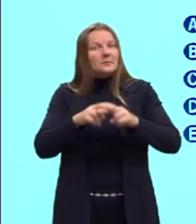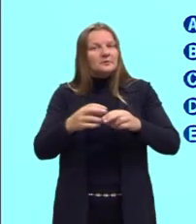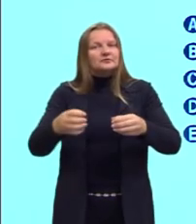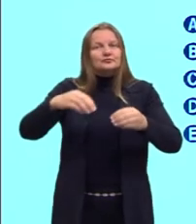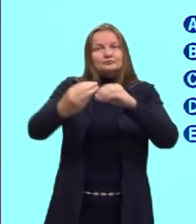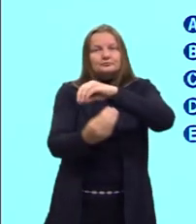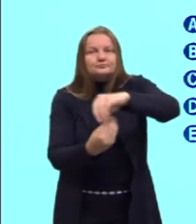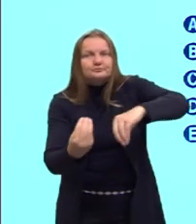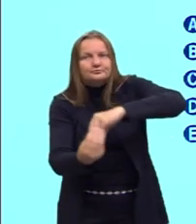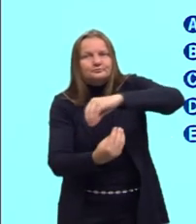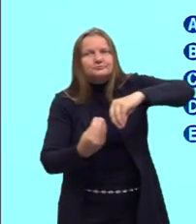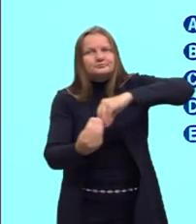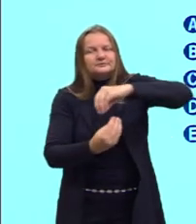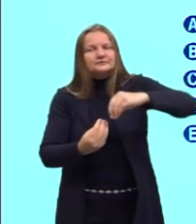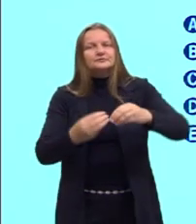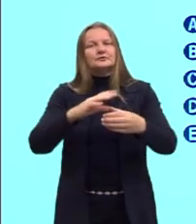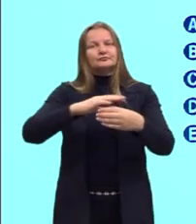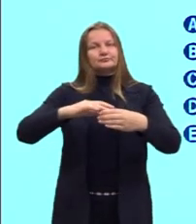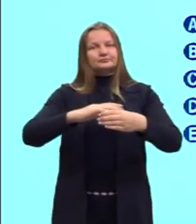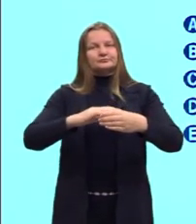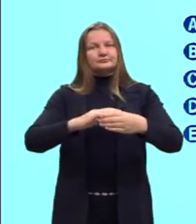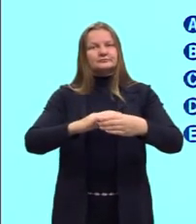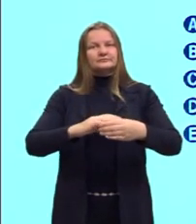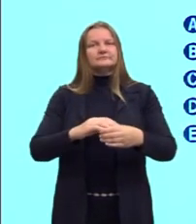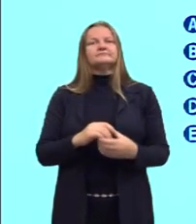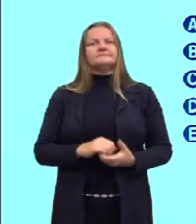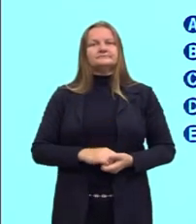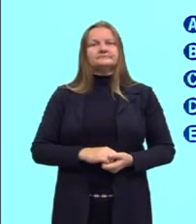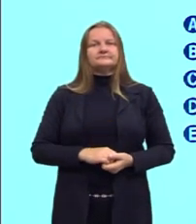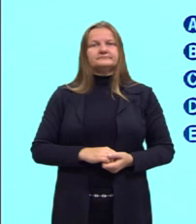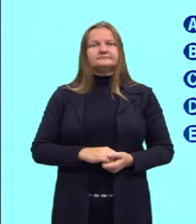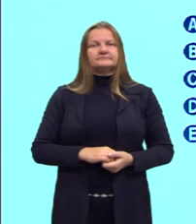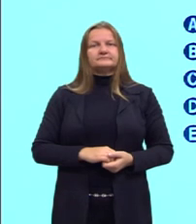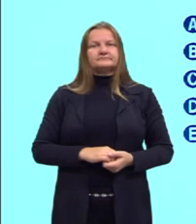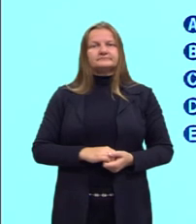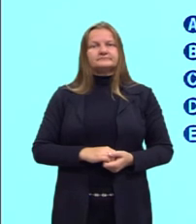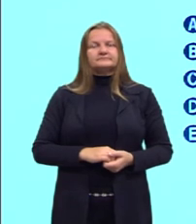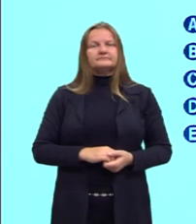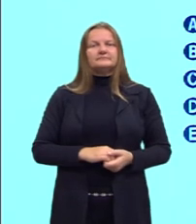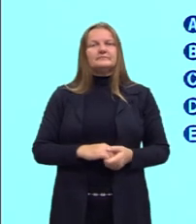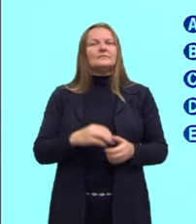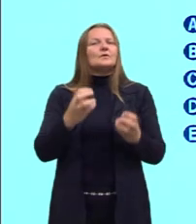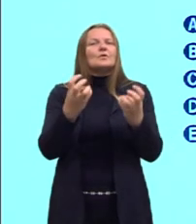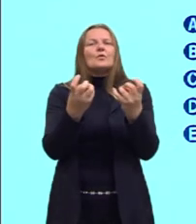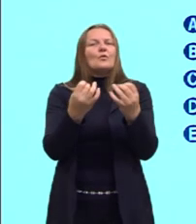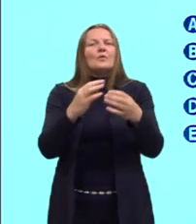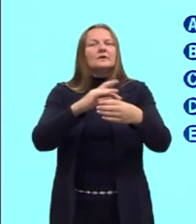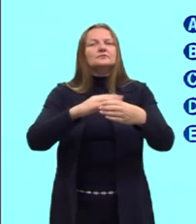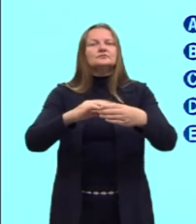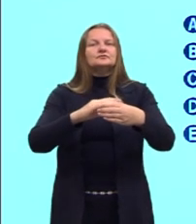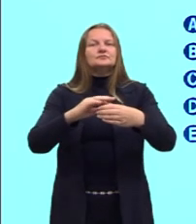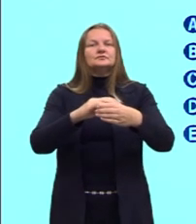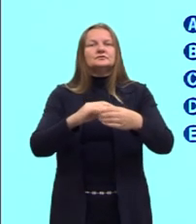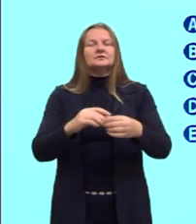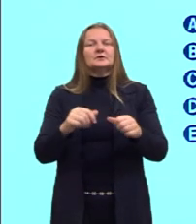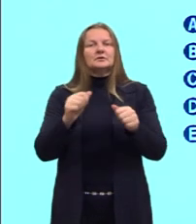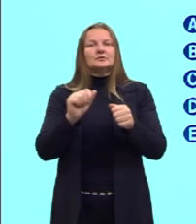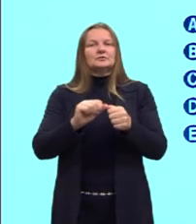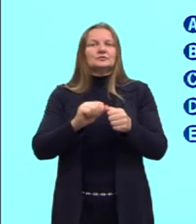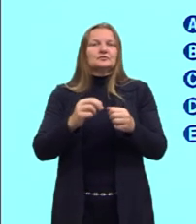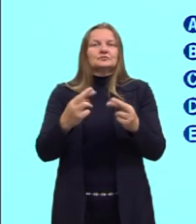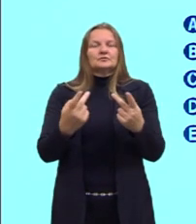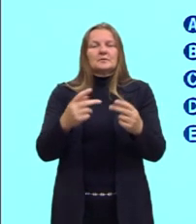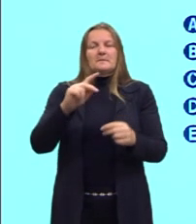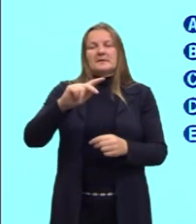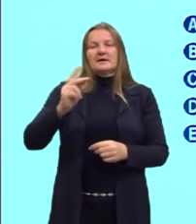Então, eu sei que essa solução aqui vai estar em meio ácido. O quanto de ácido, não fala, não diz que tem que ser pH 2 ou